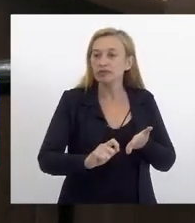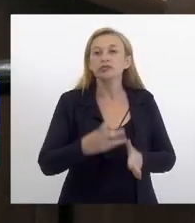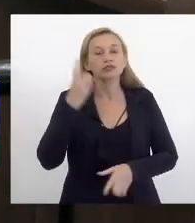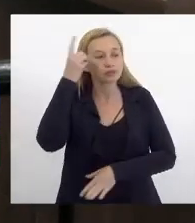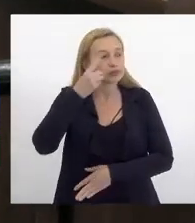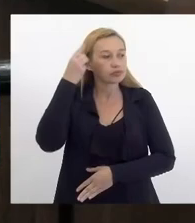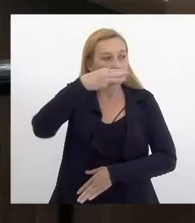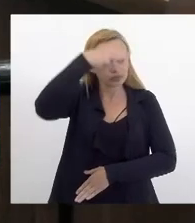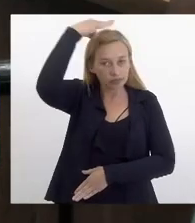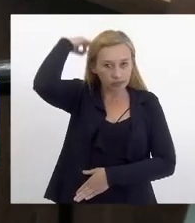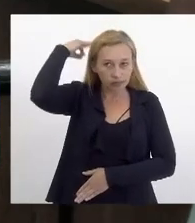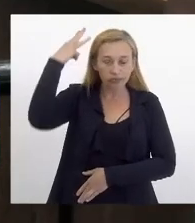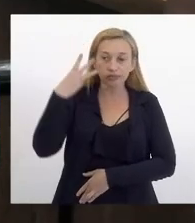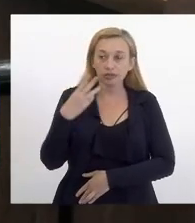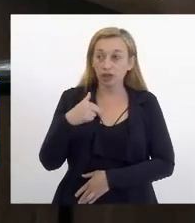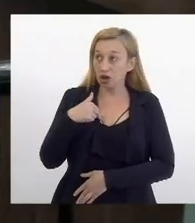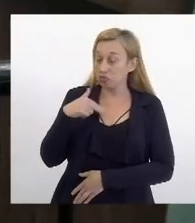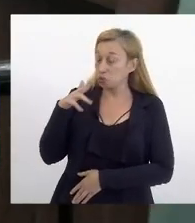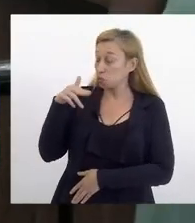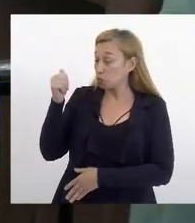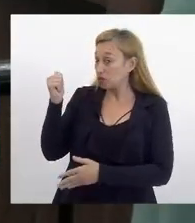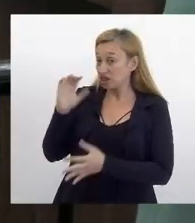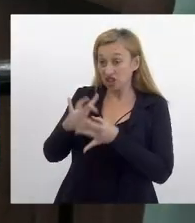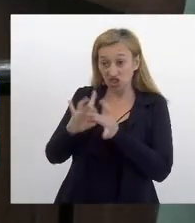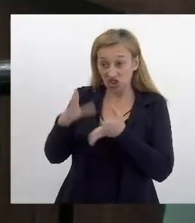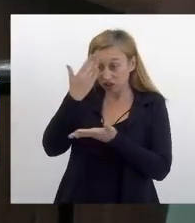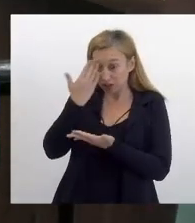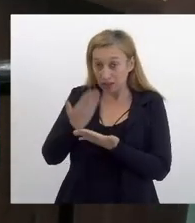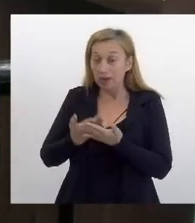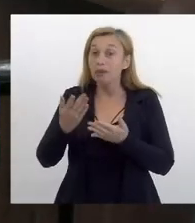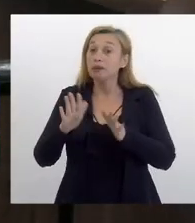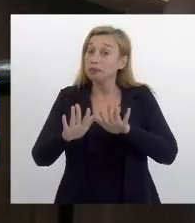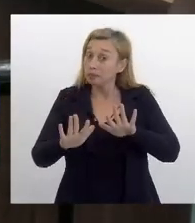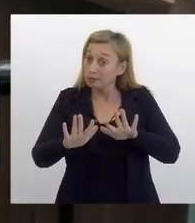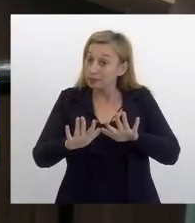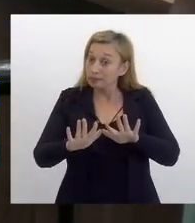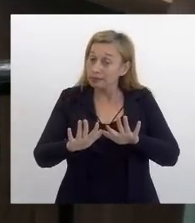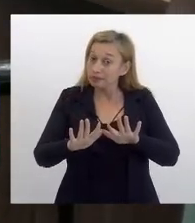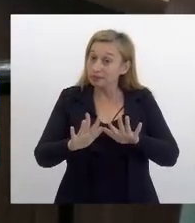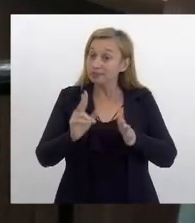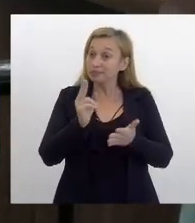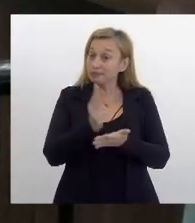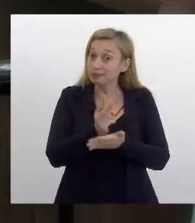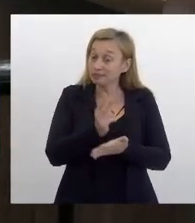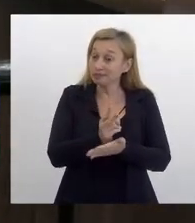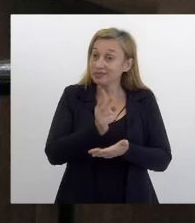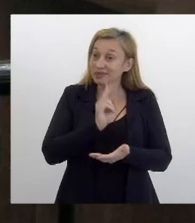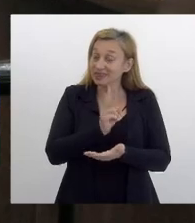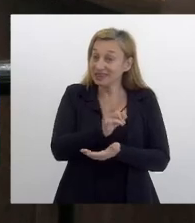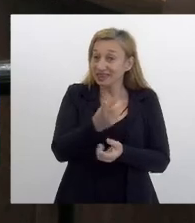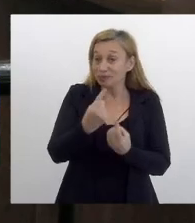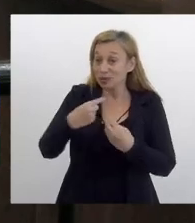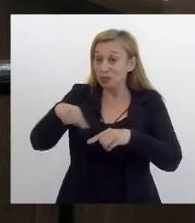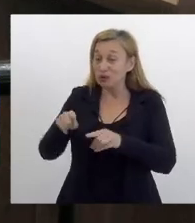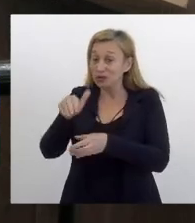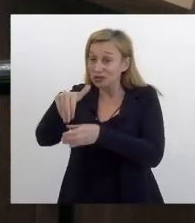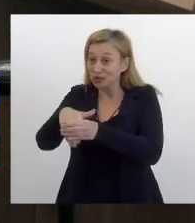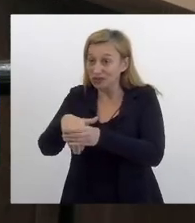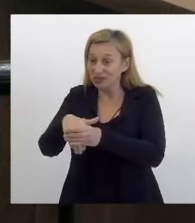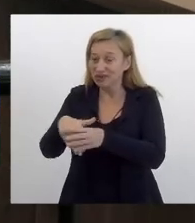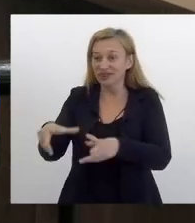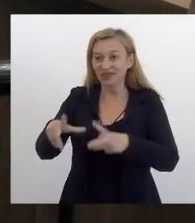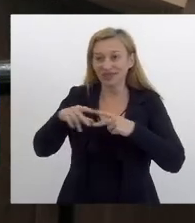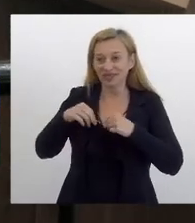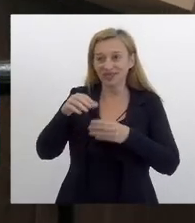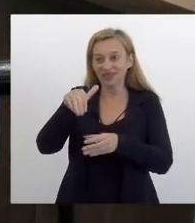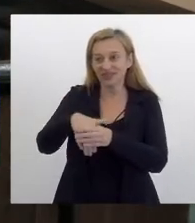Márcio Pacheco, que eu nunca desacreditei, apesar de sempre abrir divergência, no mérito é o